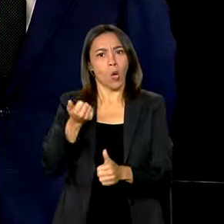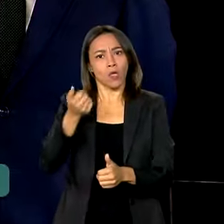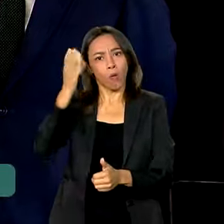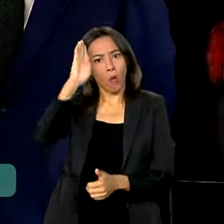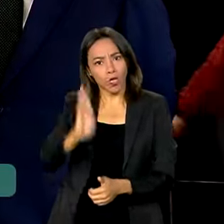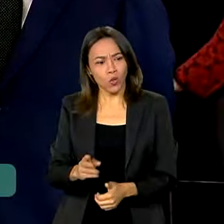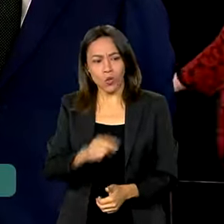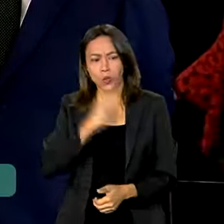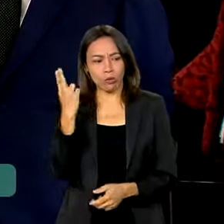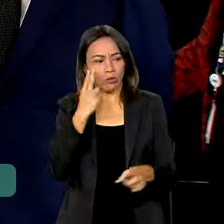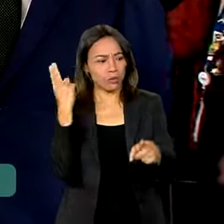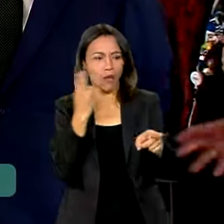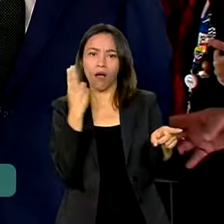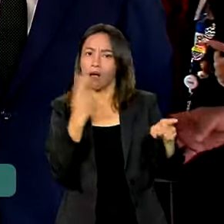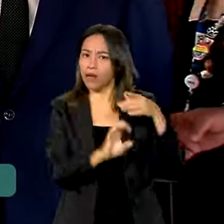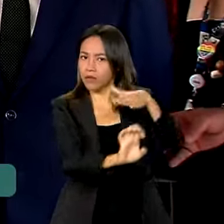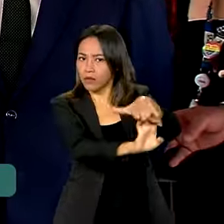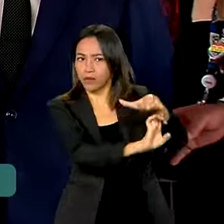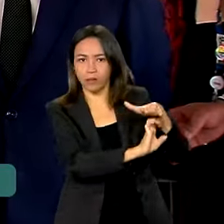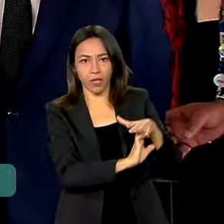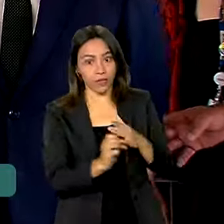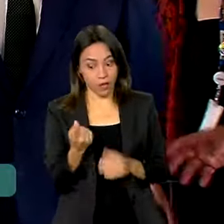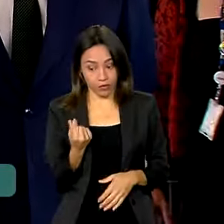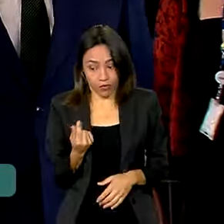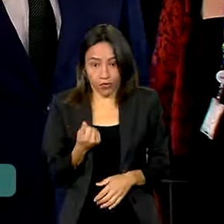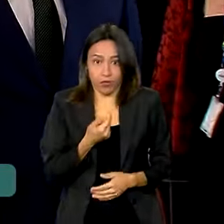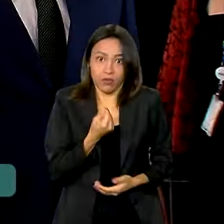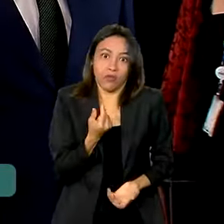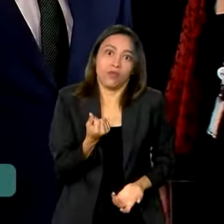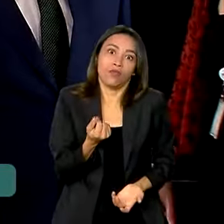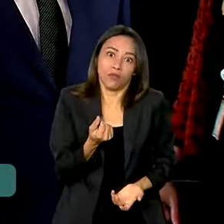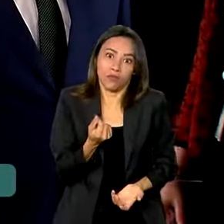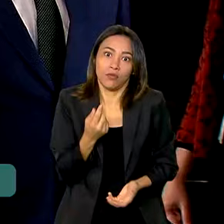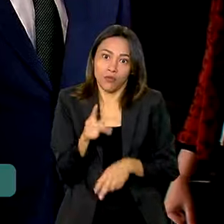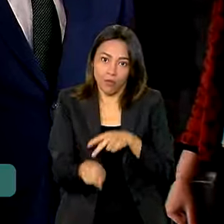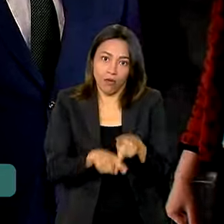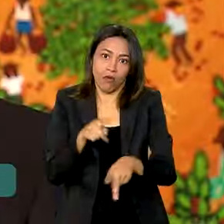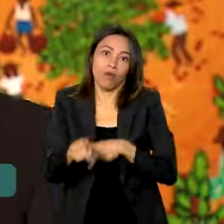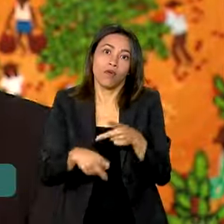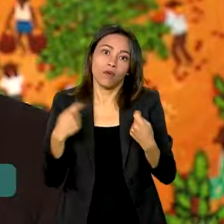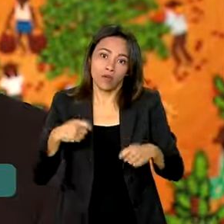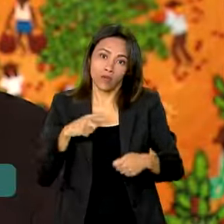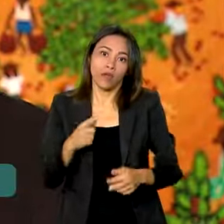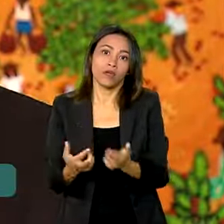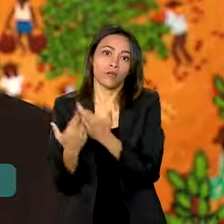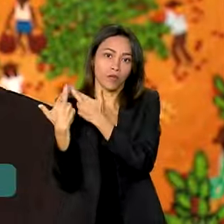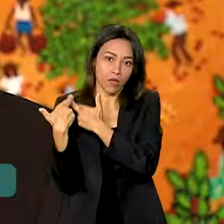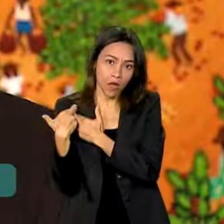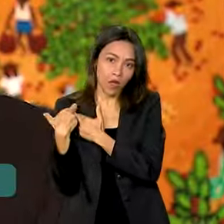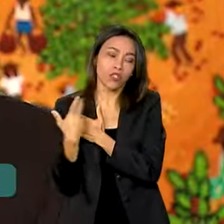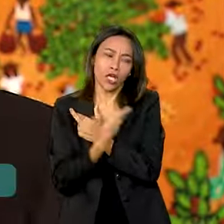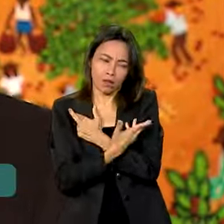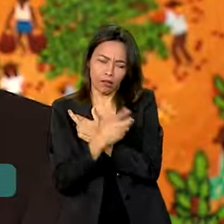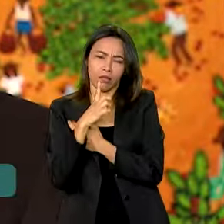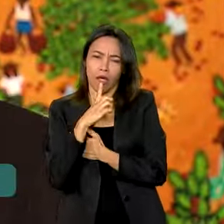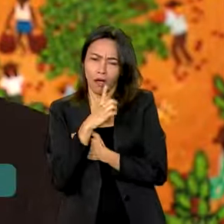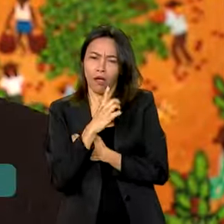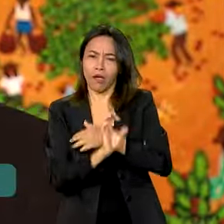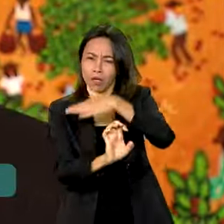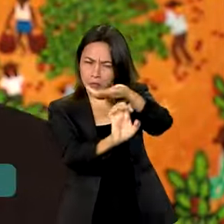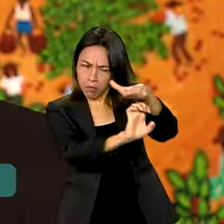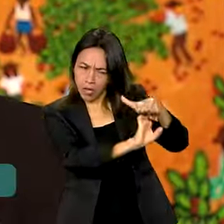A gente tem que conhecer a capacidade, é dinheiro público que tem que ser tratado com maior responsabilidade. Tem empresas idôneas e com